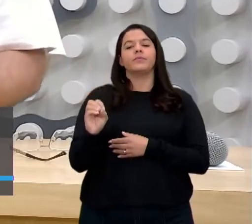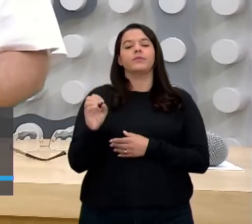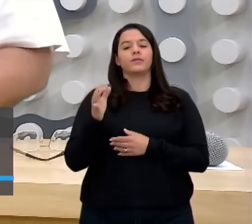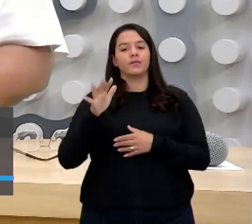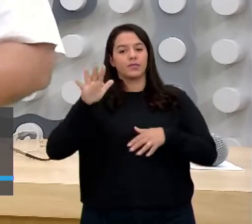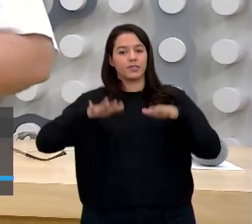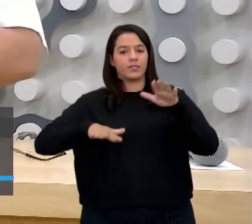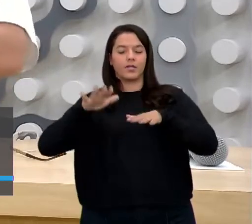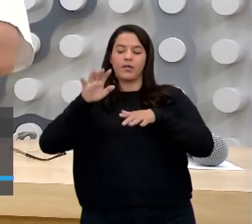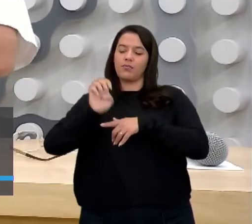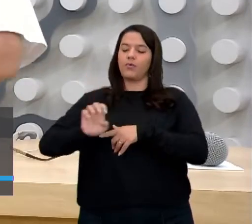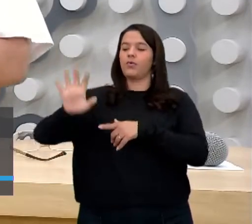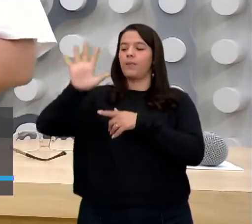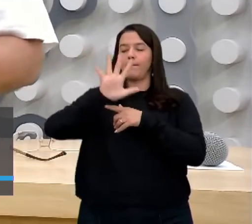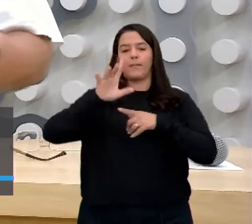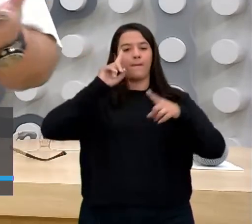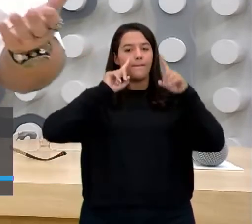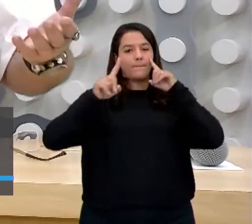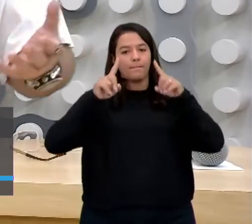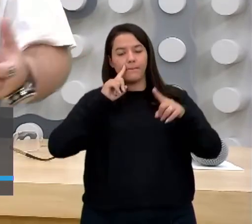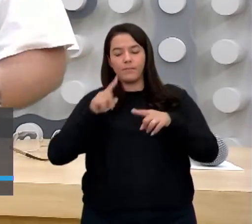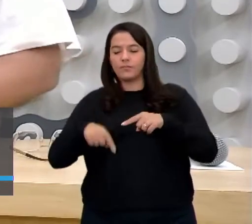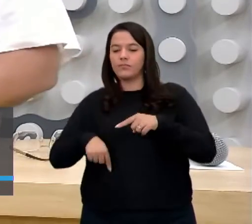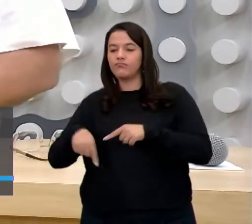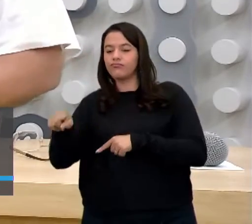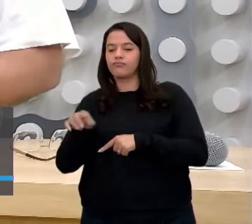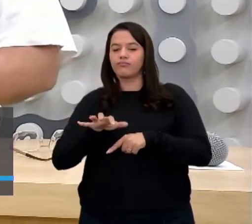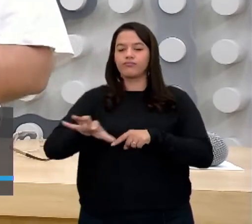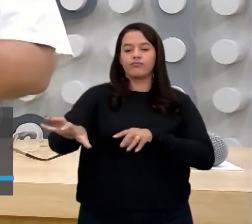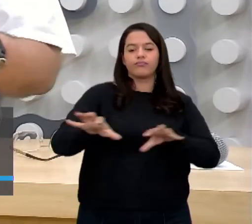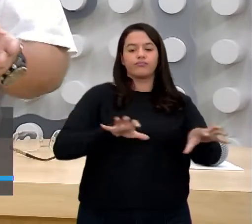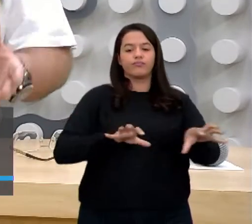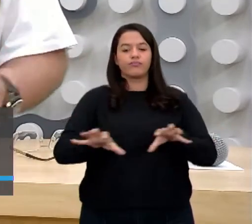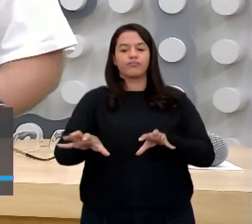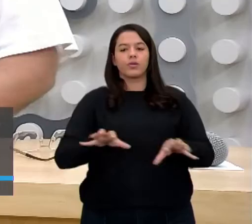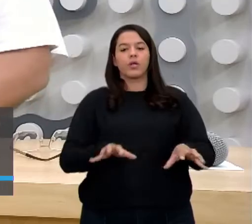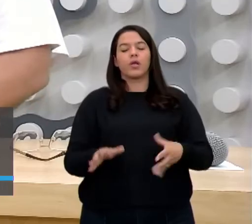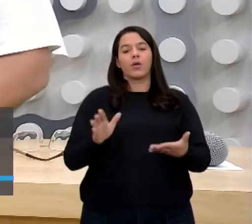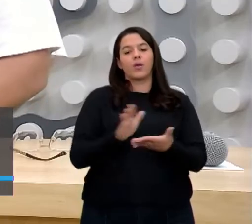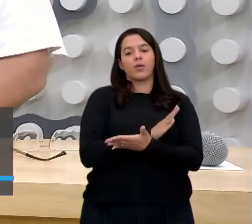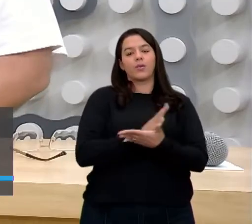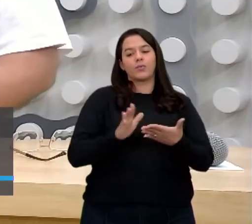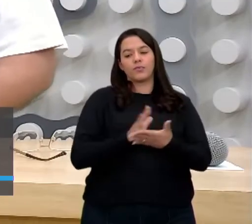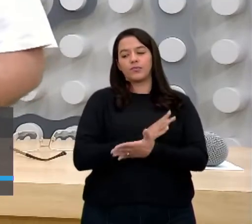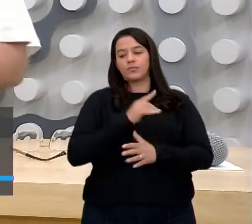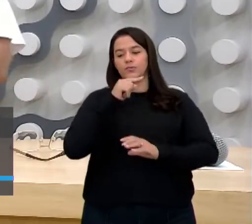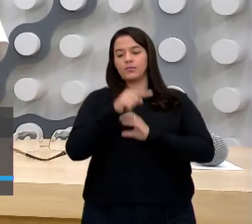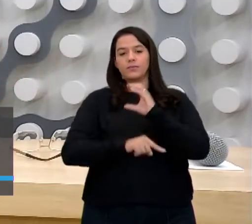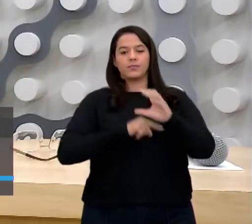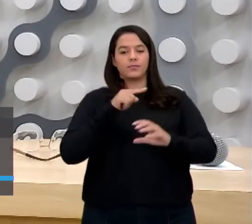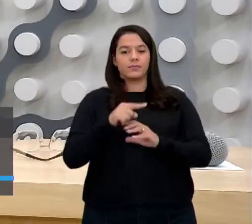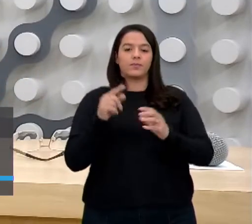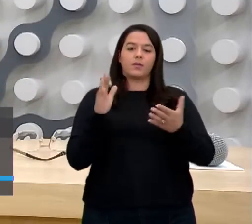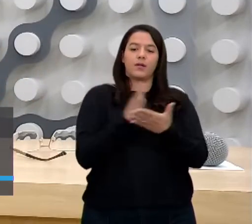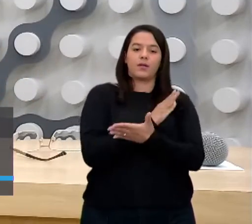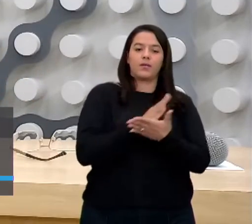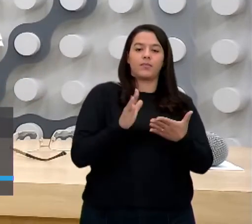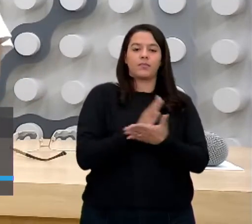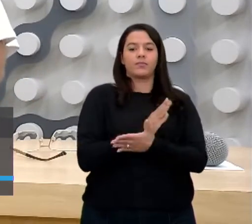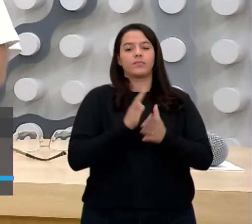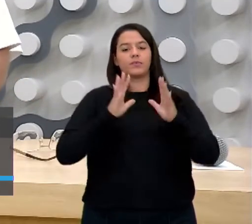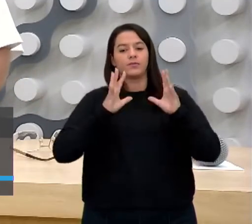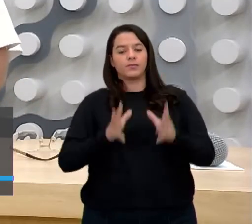europeu, indo lá e separando aquelas nações que já existiam lá. Até nações de